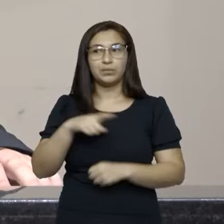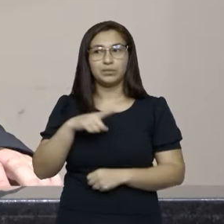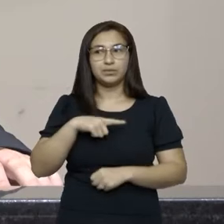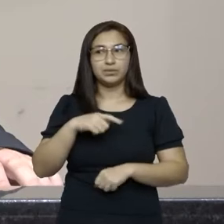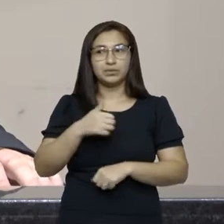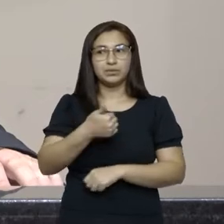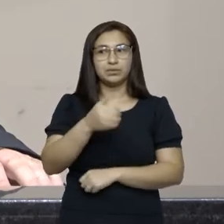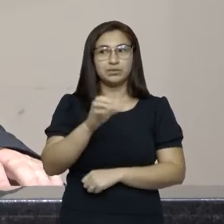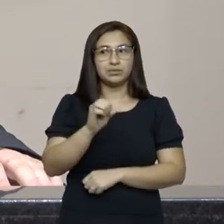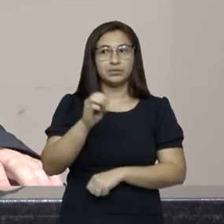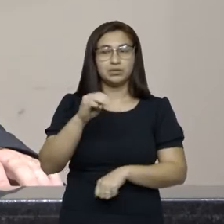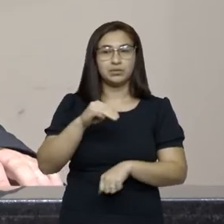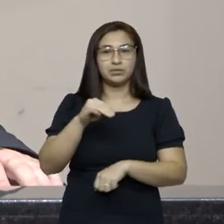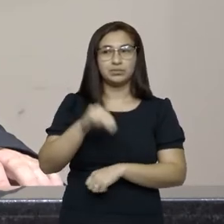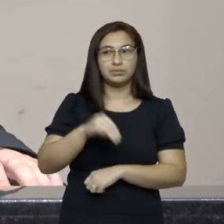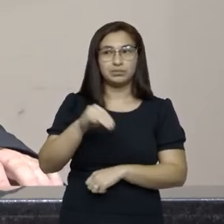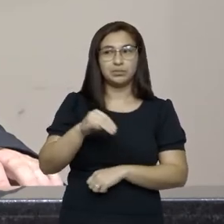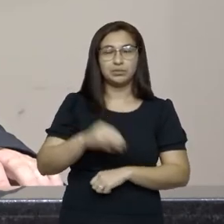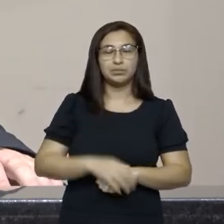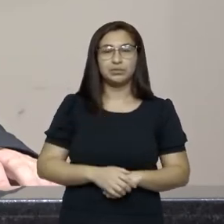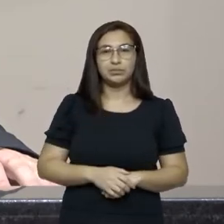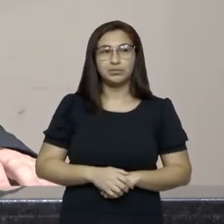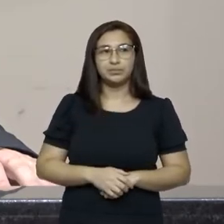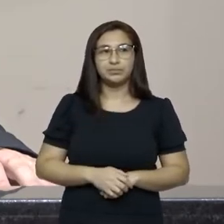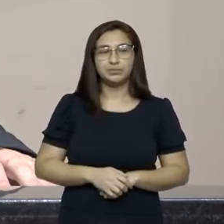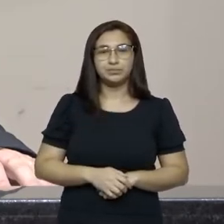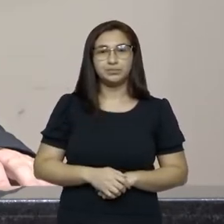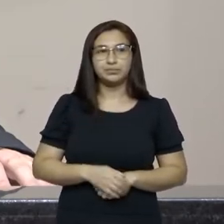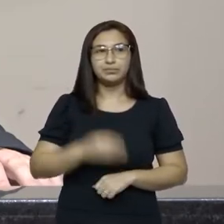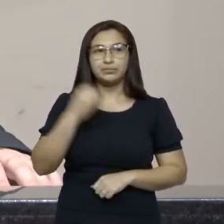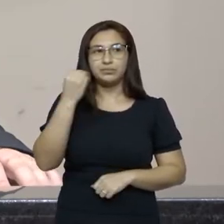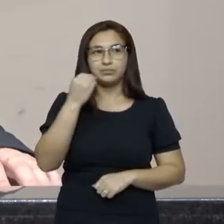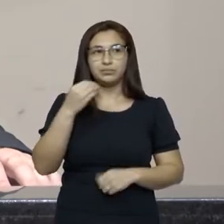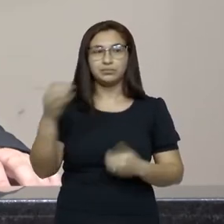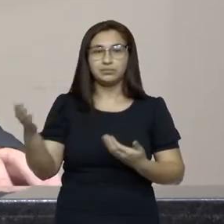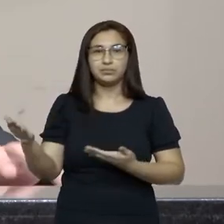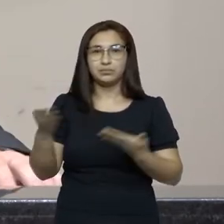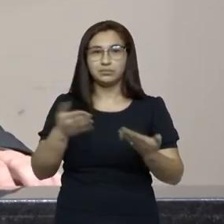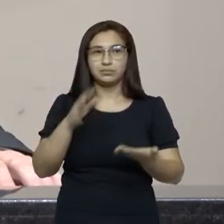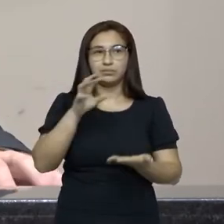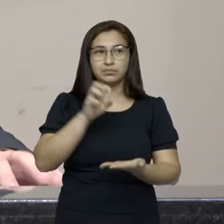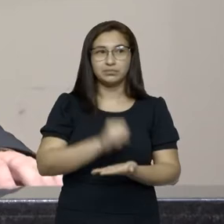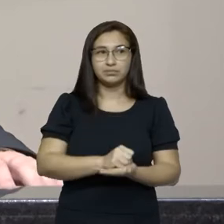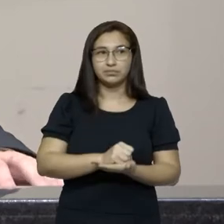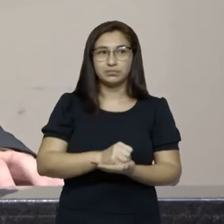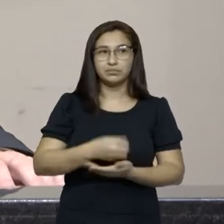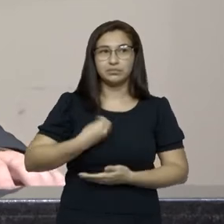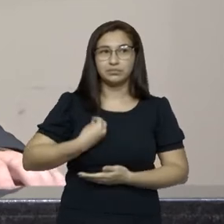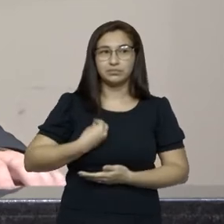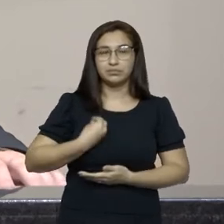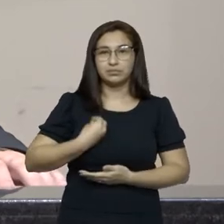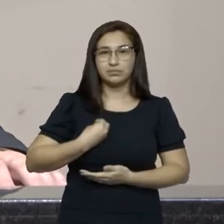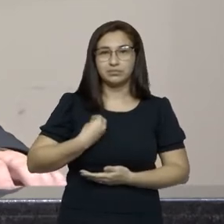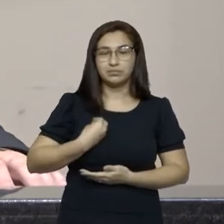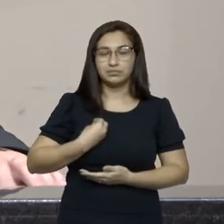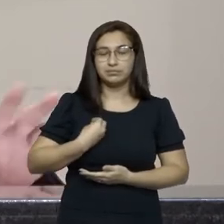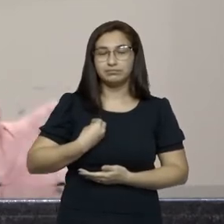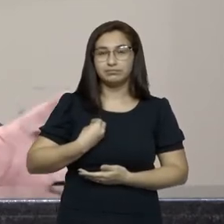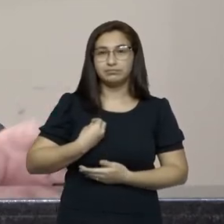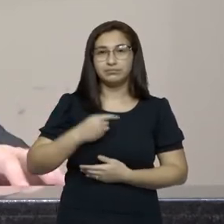até 10 minutos. Aproveitamos para registrar visita na casa,